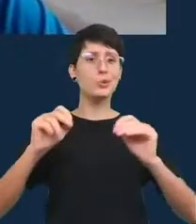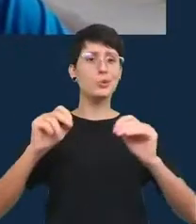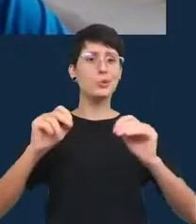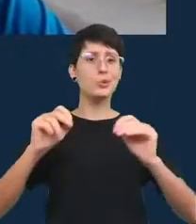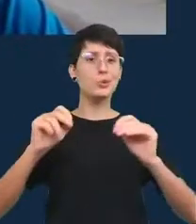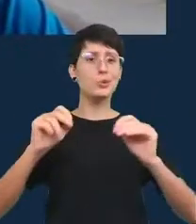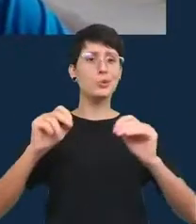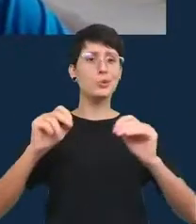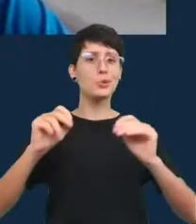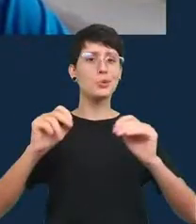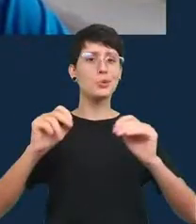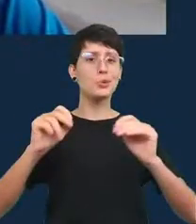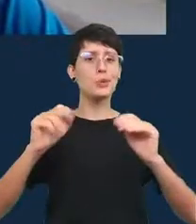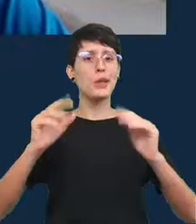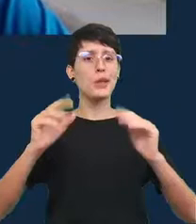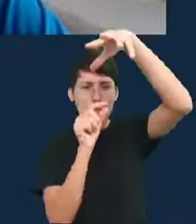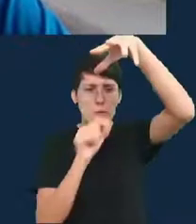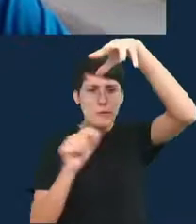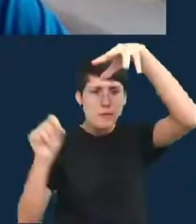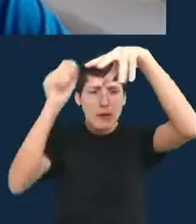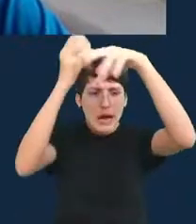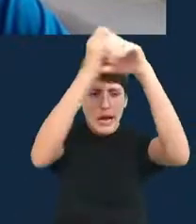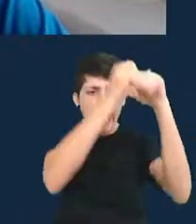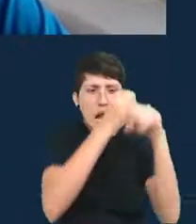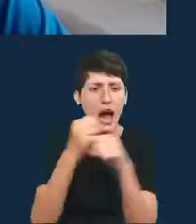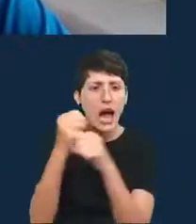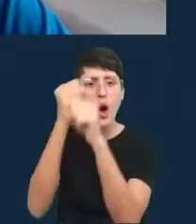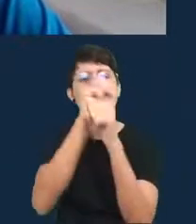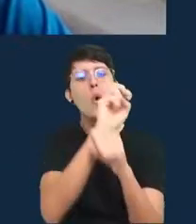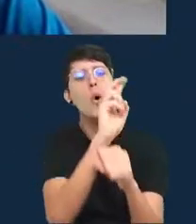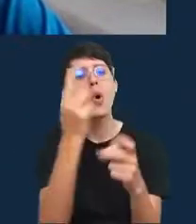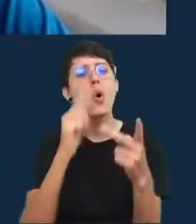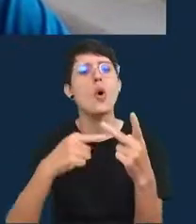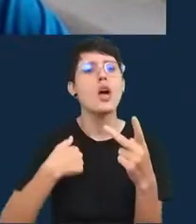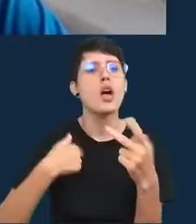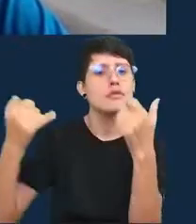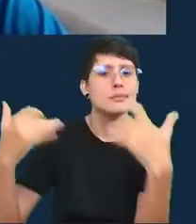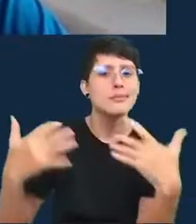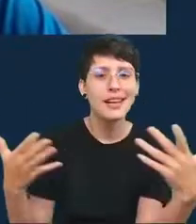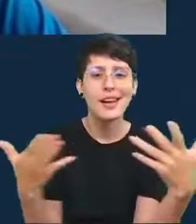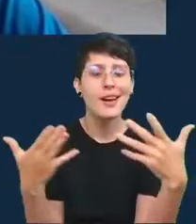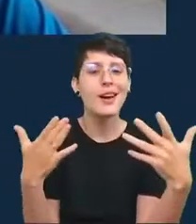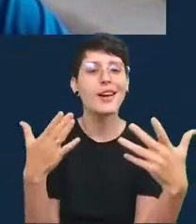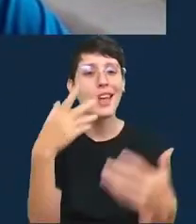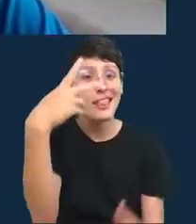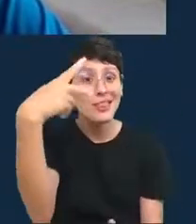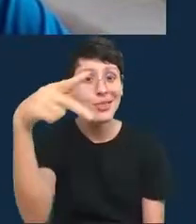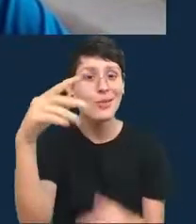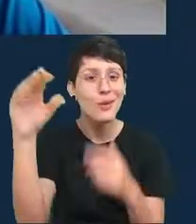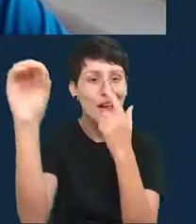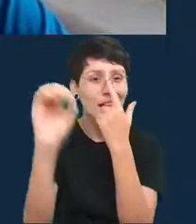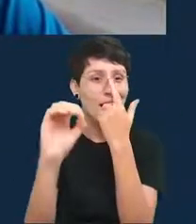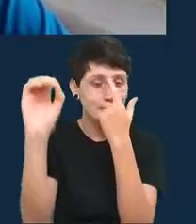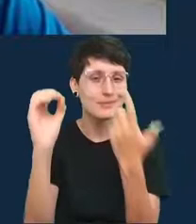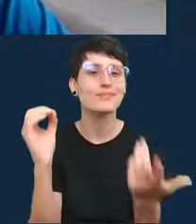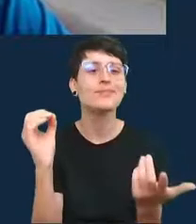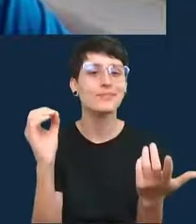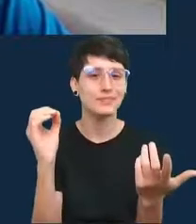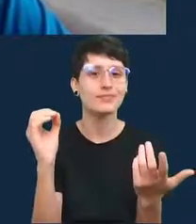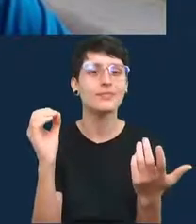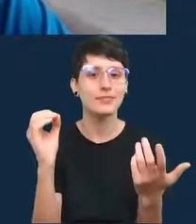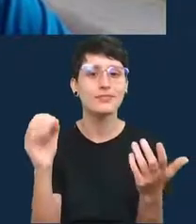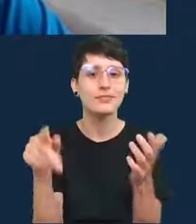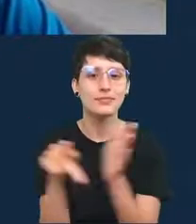terra ou o que eu estou dizendo agora é a sua estimativa do das ondas